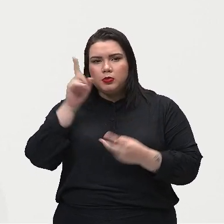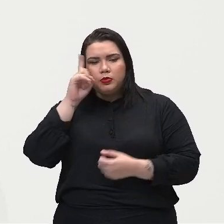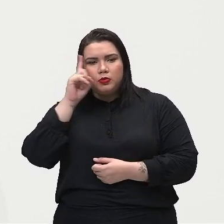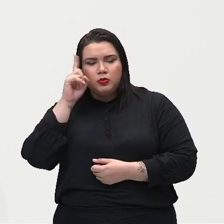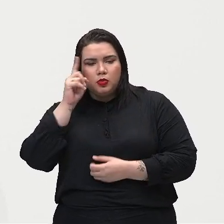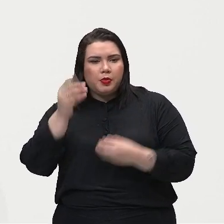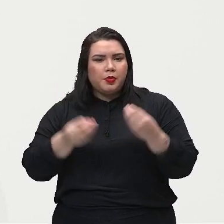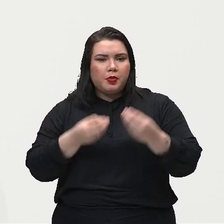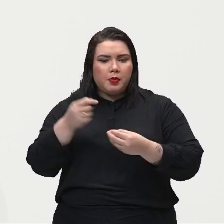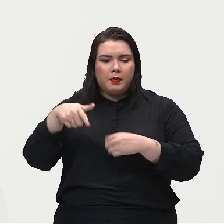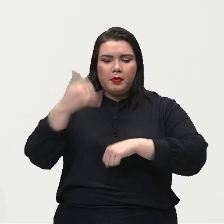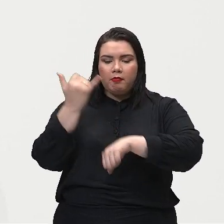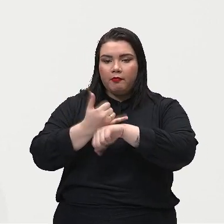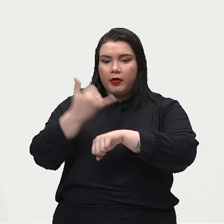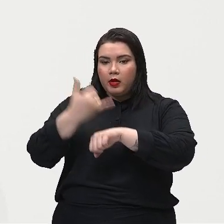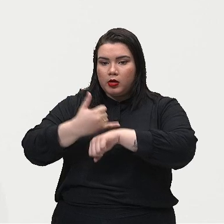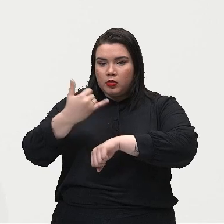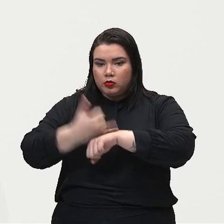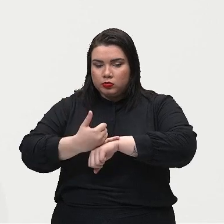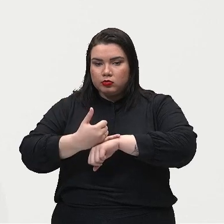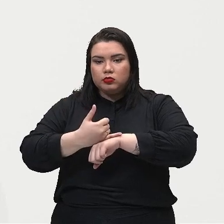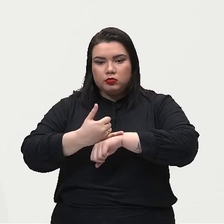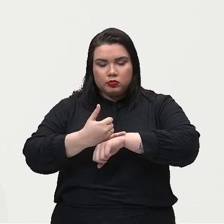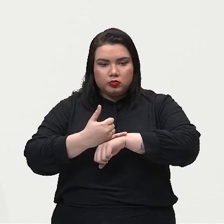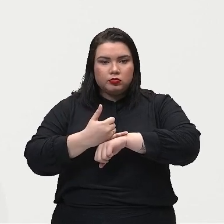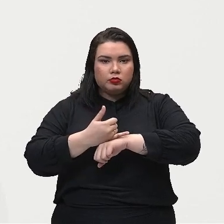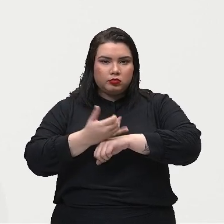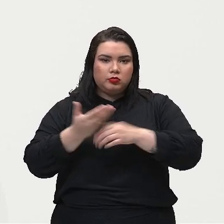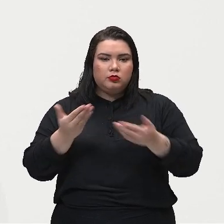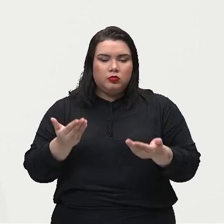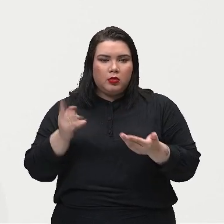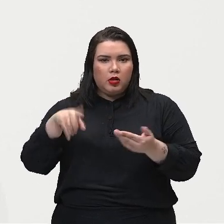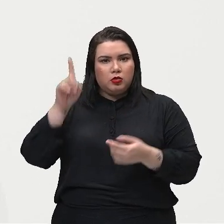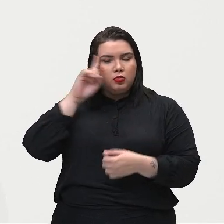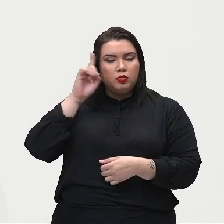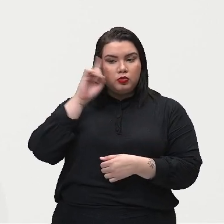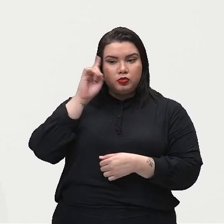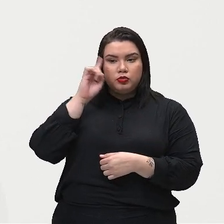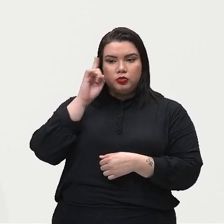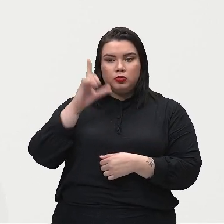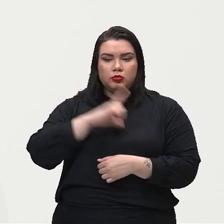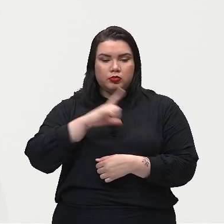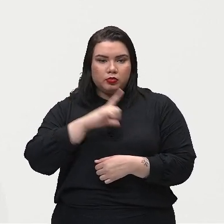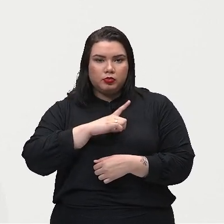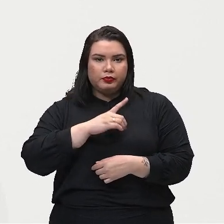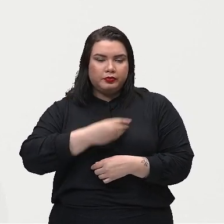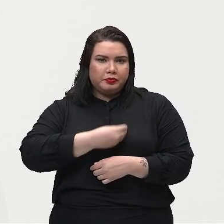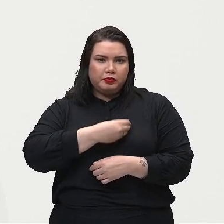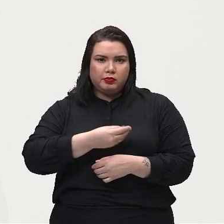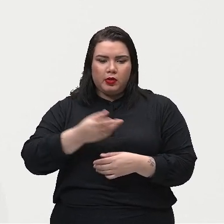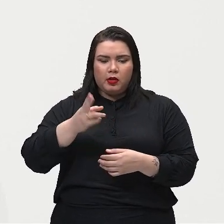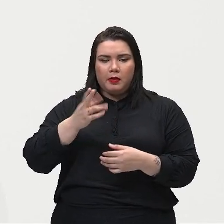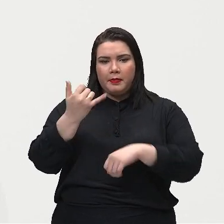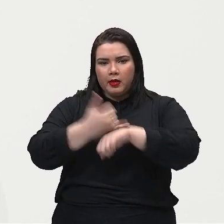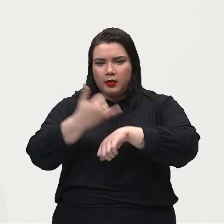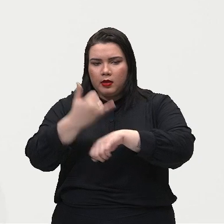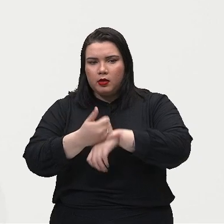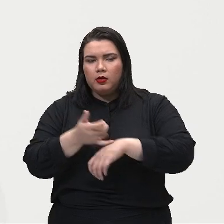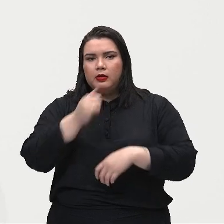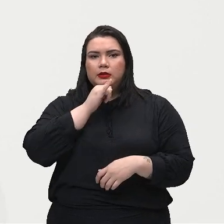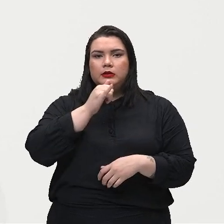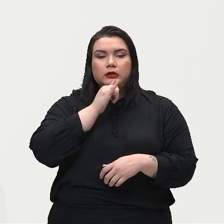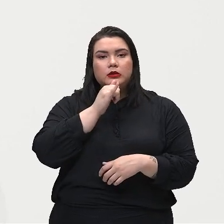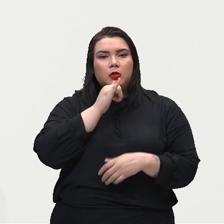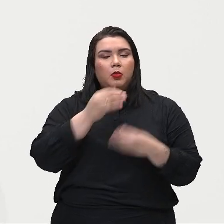desses metais muito, digamos, no nosso dia a dia, tá presente no nosso dia a dia. Aí, quando você